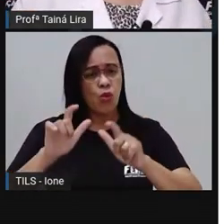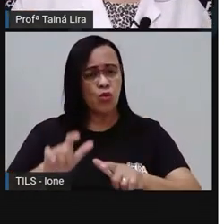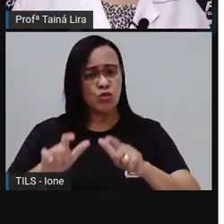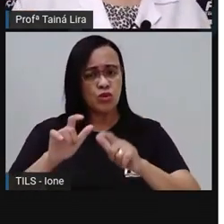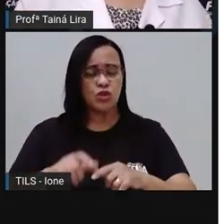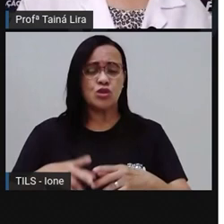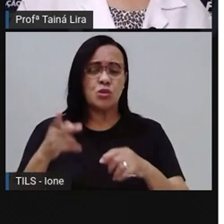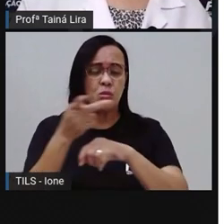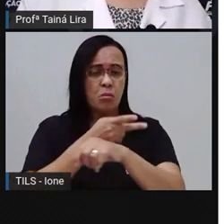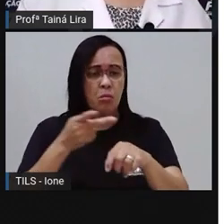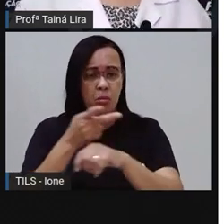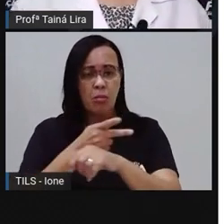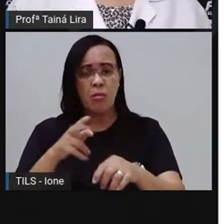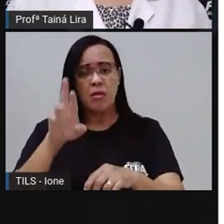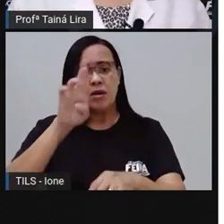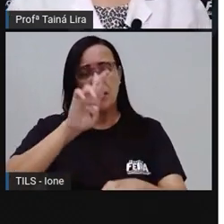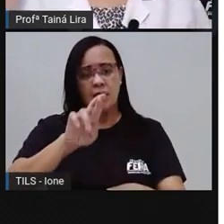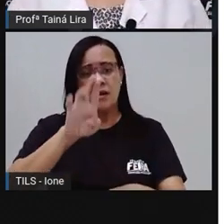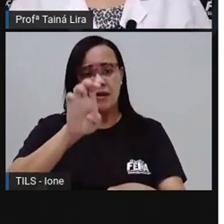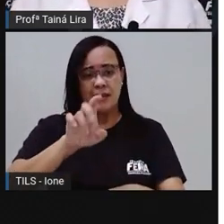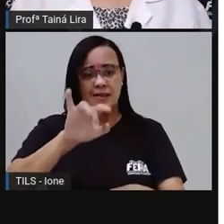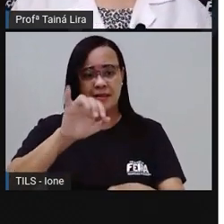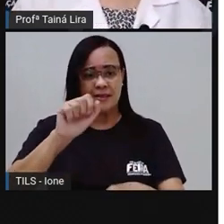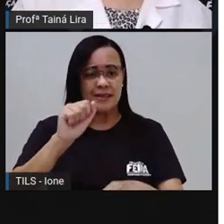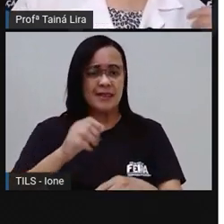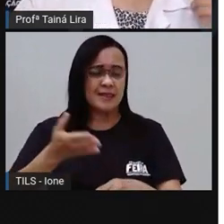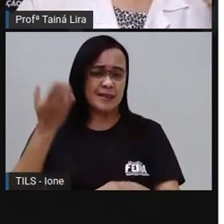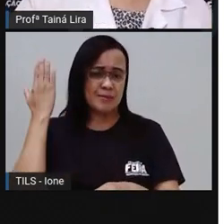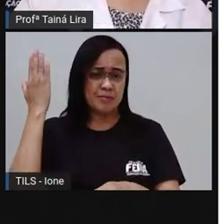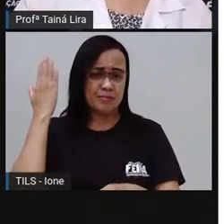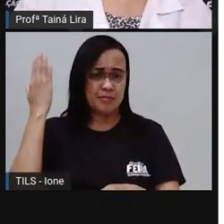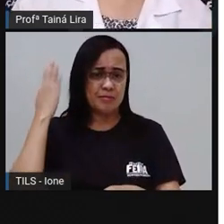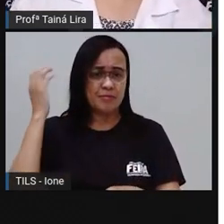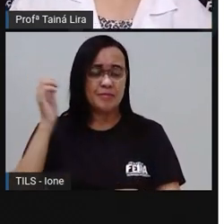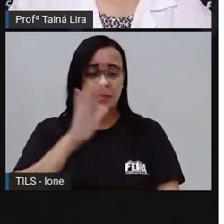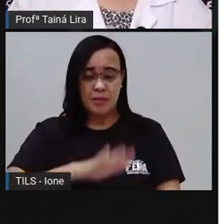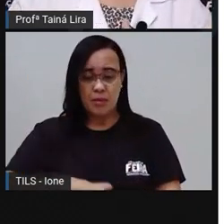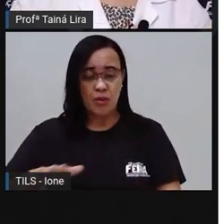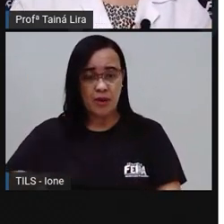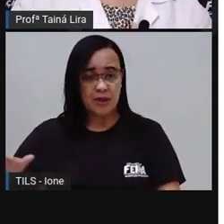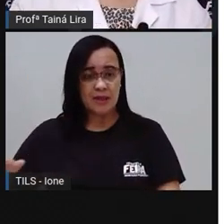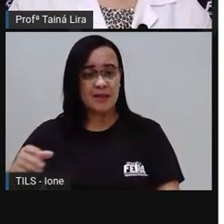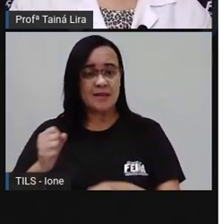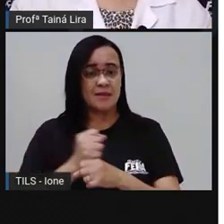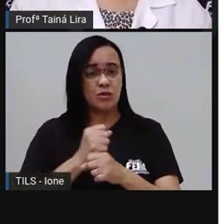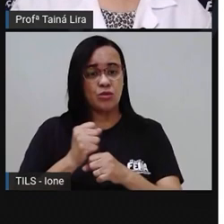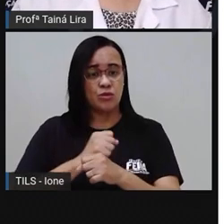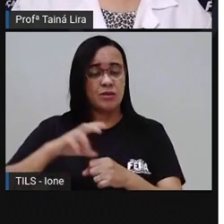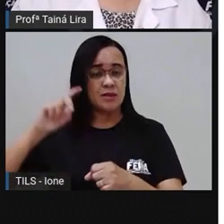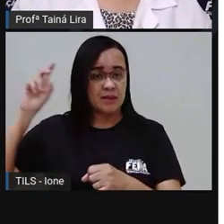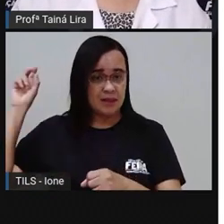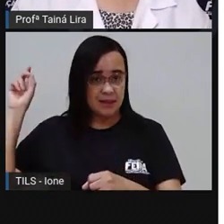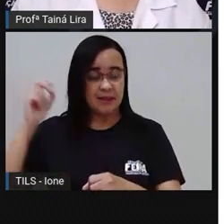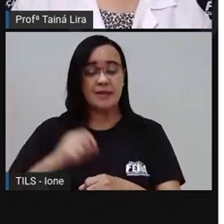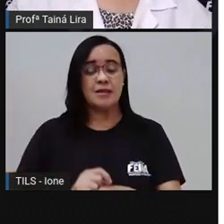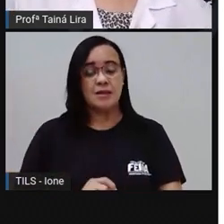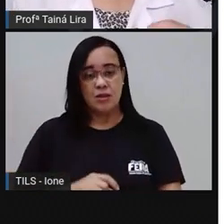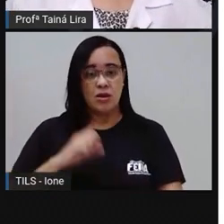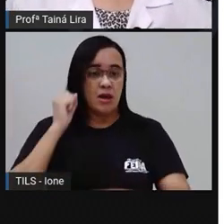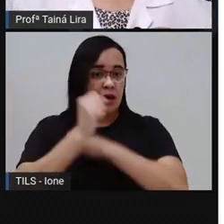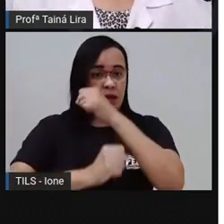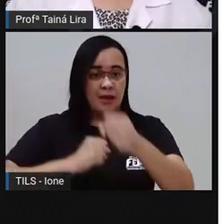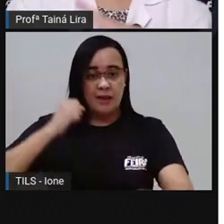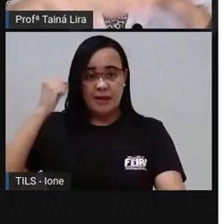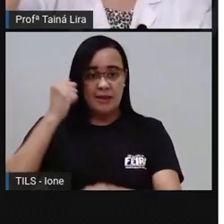tá? Bom, há alguns anos, né? Quando a Pro ainda era criança e a internet ainda